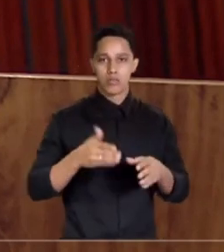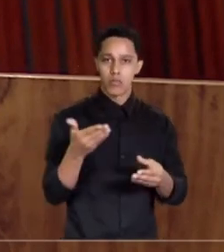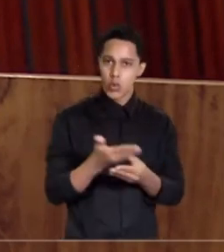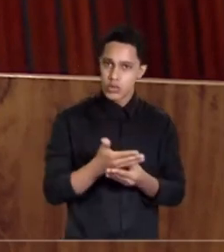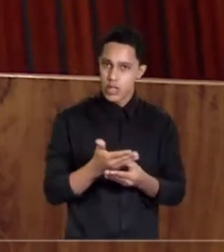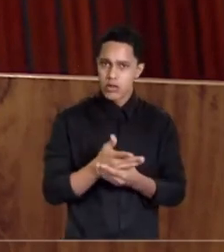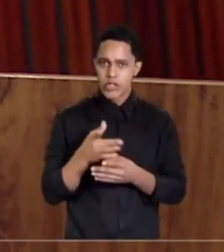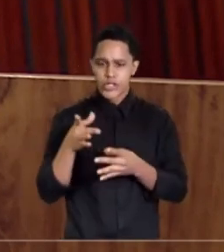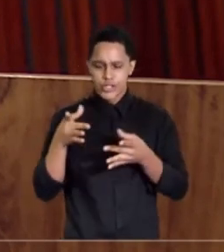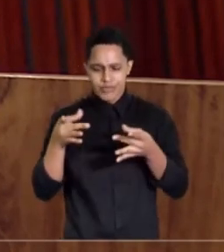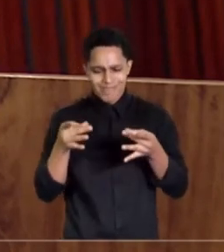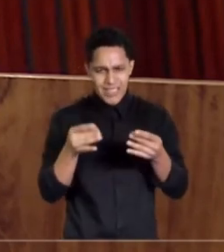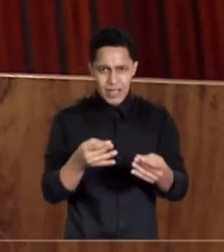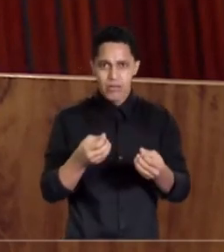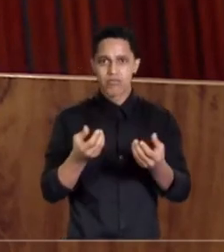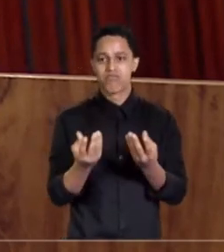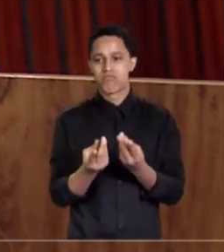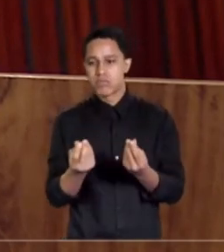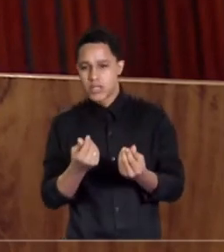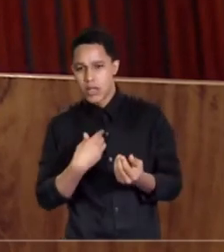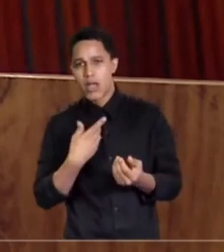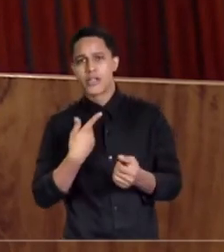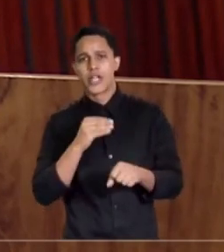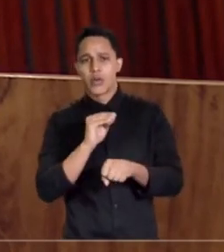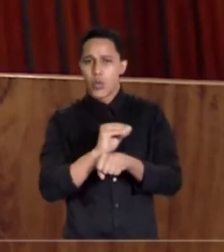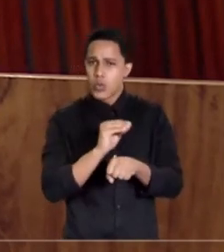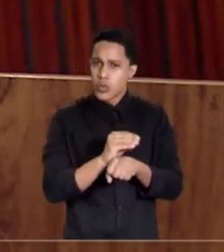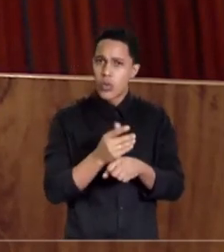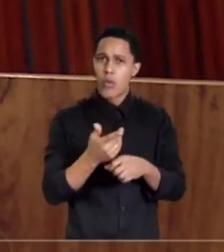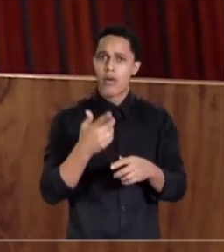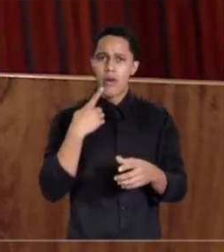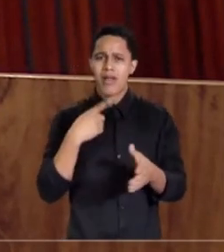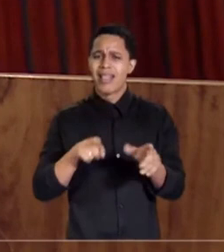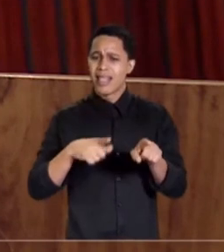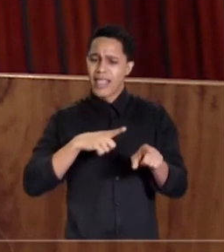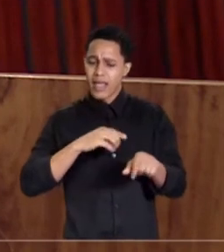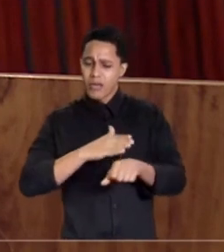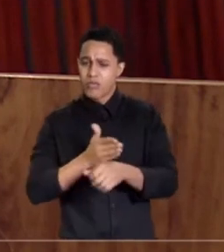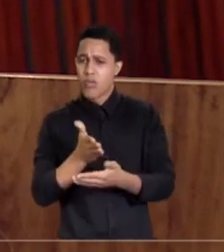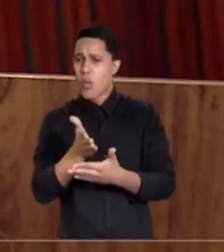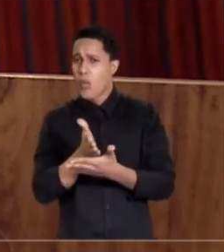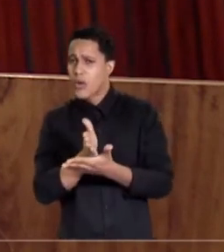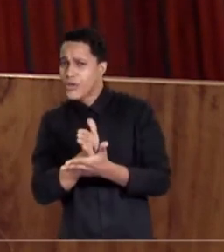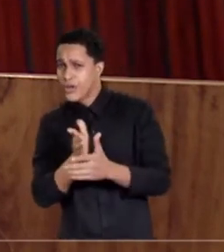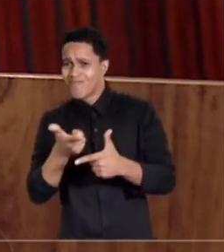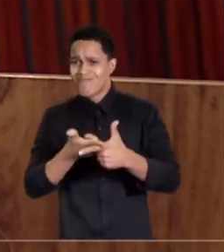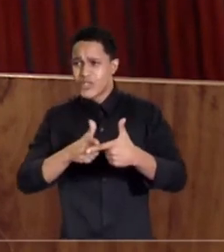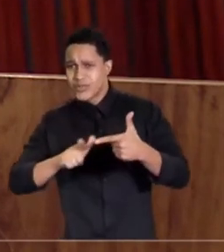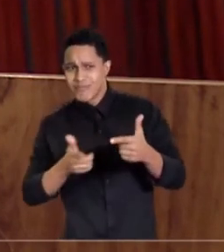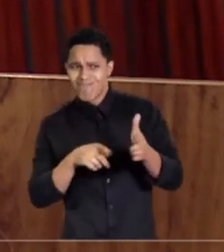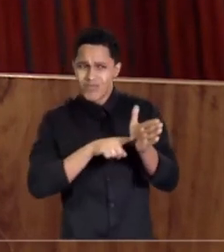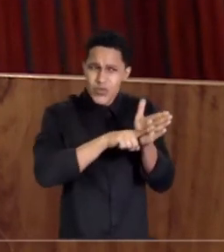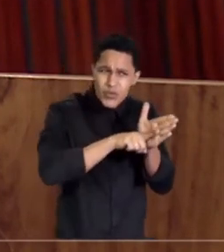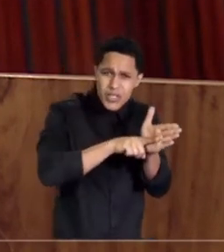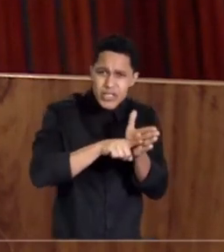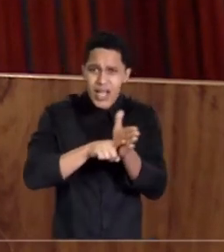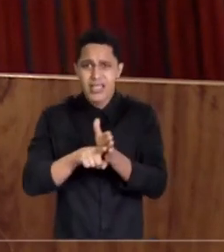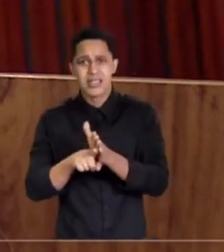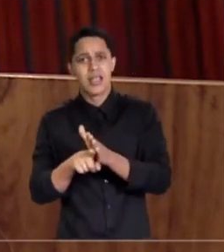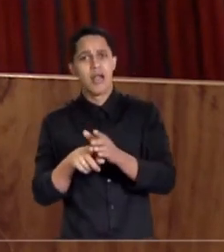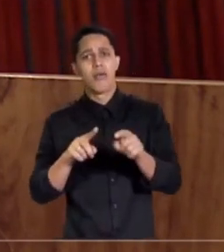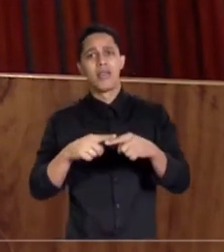de muitos cuidados aqui, ela tem uma parte, uma natureza de investigação e por isso tantos desdobramentos